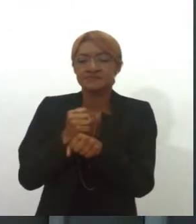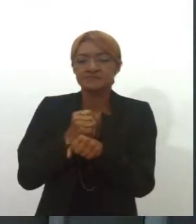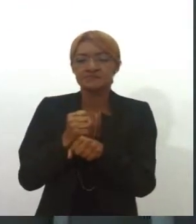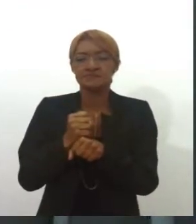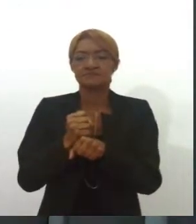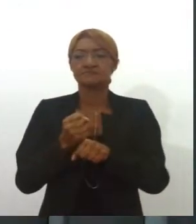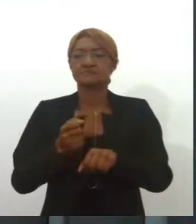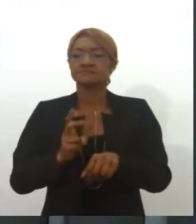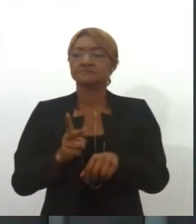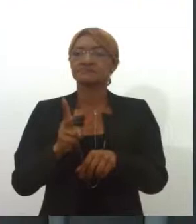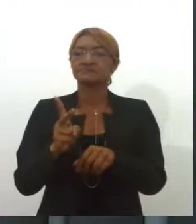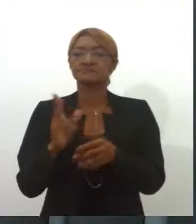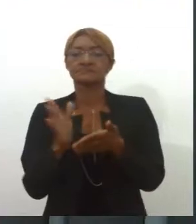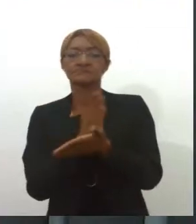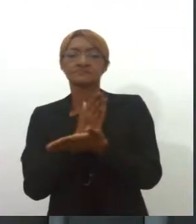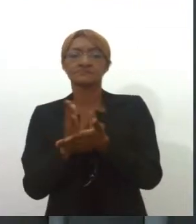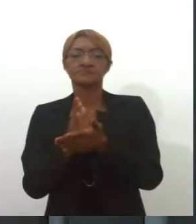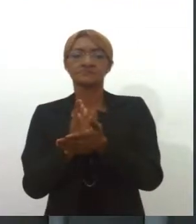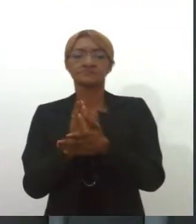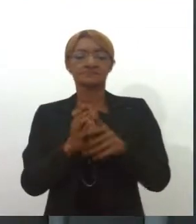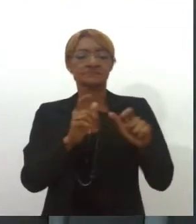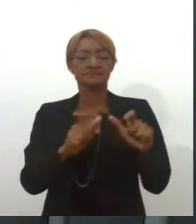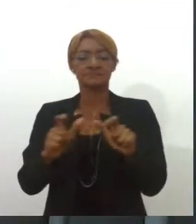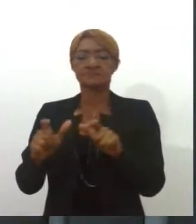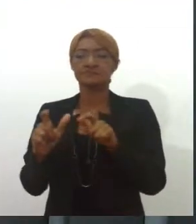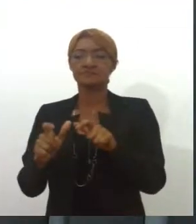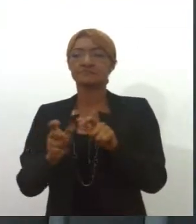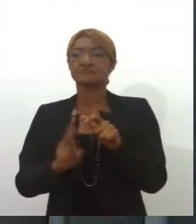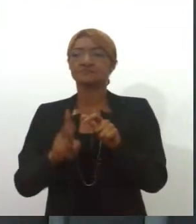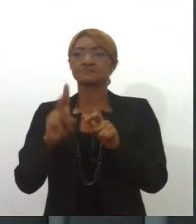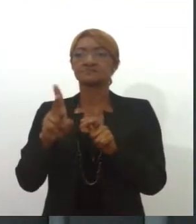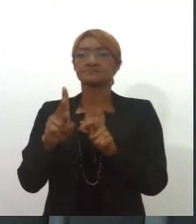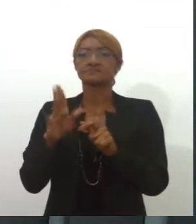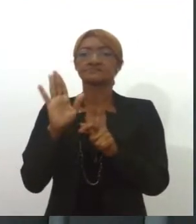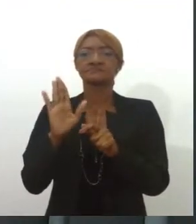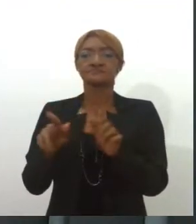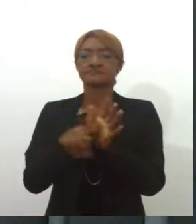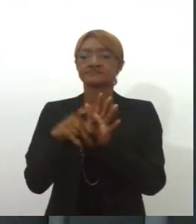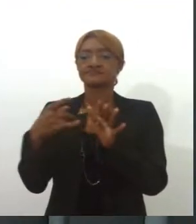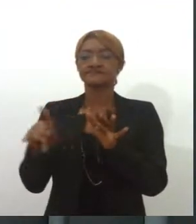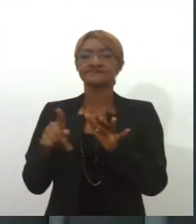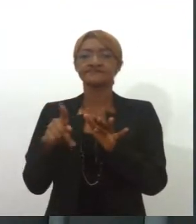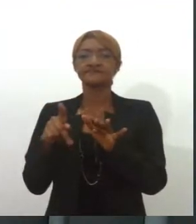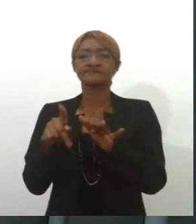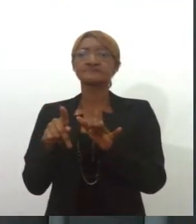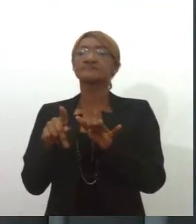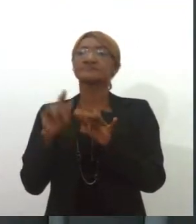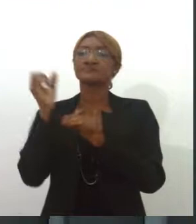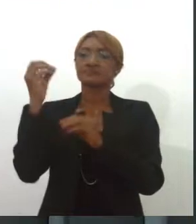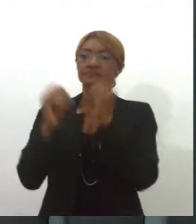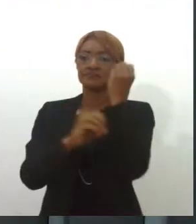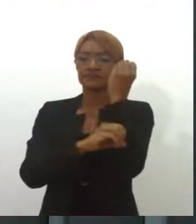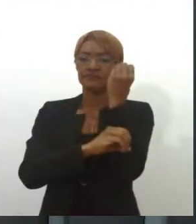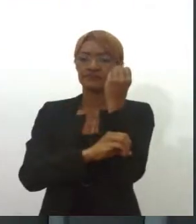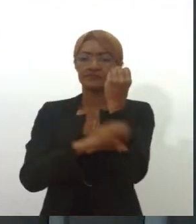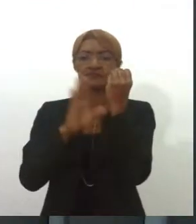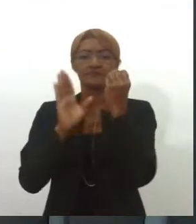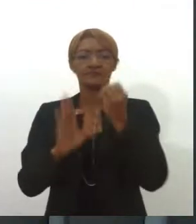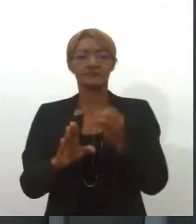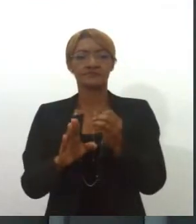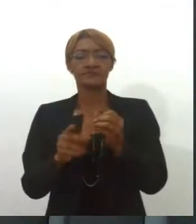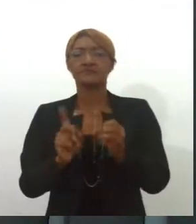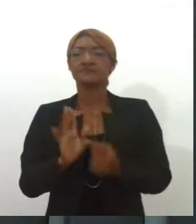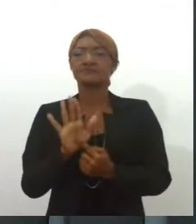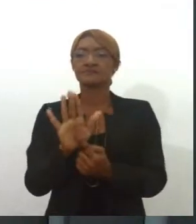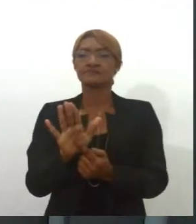né? Algumas barracas ainda são fixas lá no mercado municipal. Nós temos a sala do cordel na Biblioteca Epifânio Dória e a gente